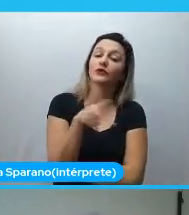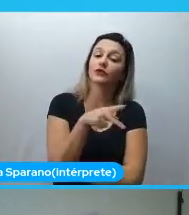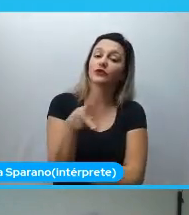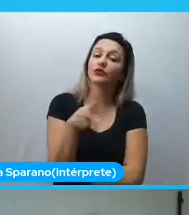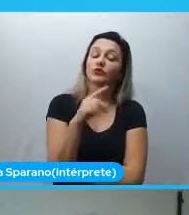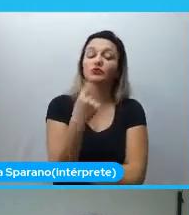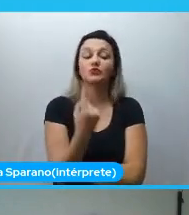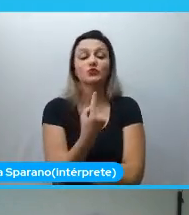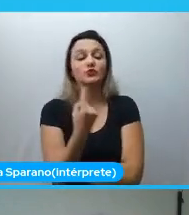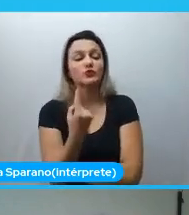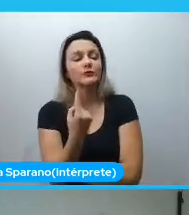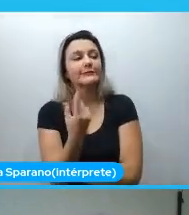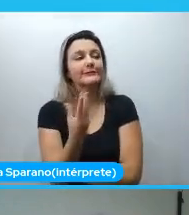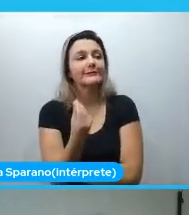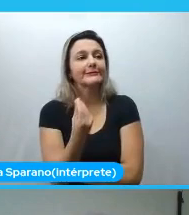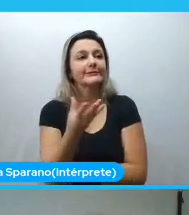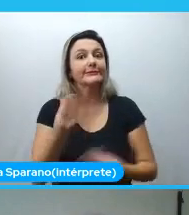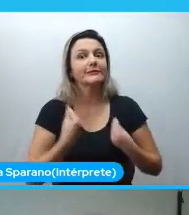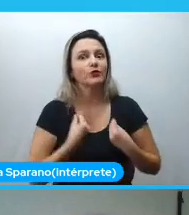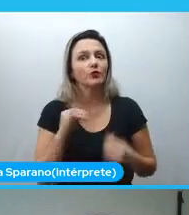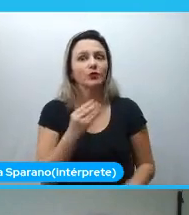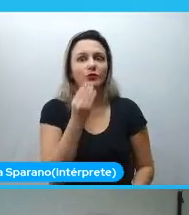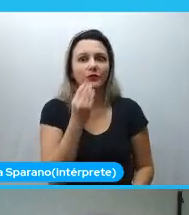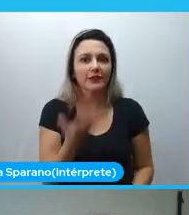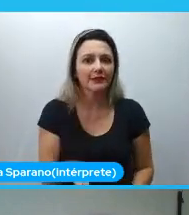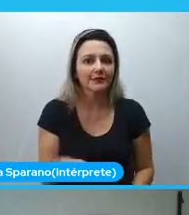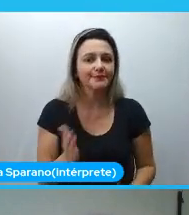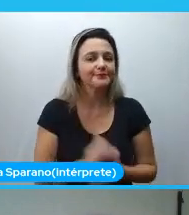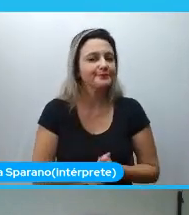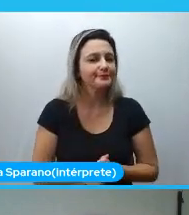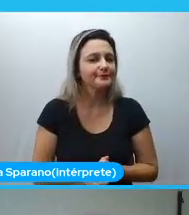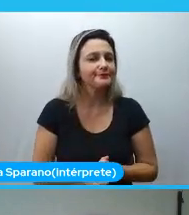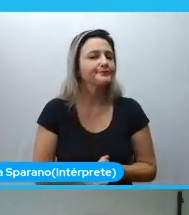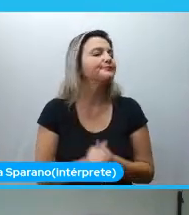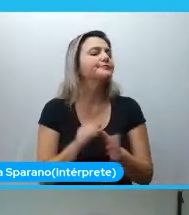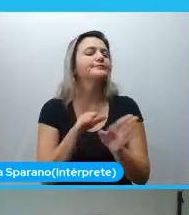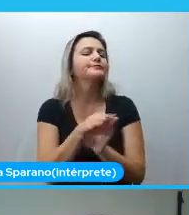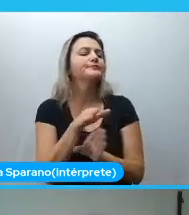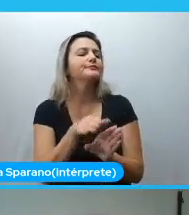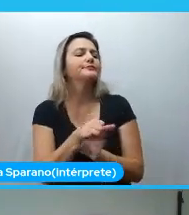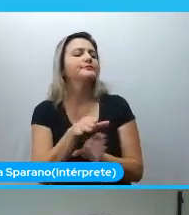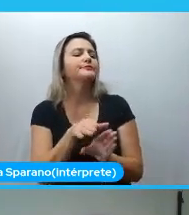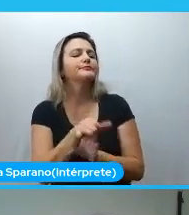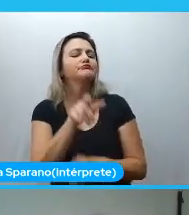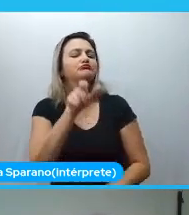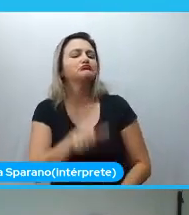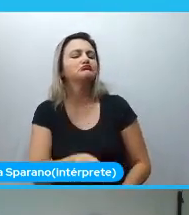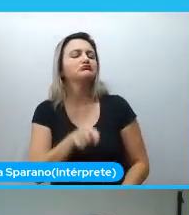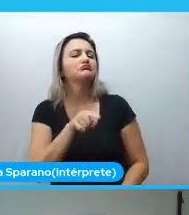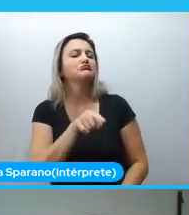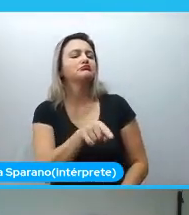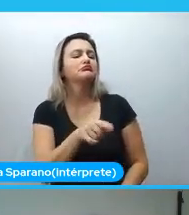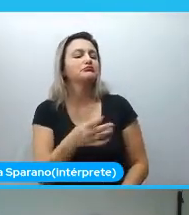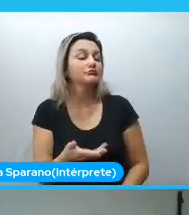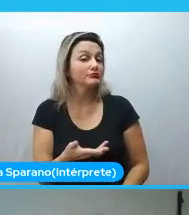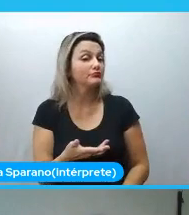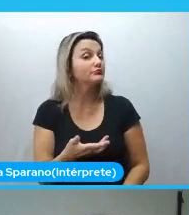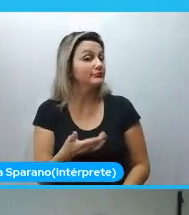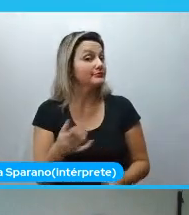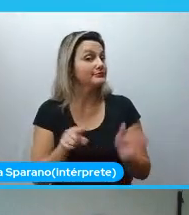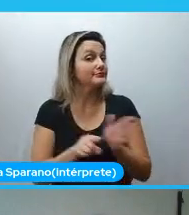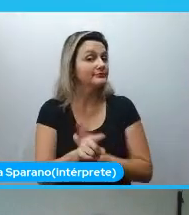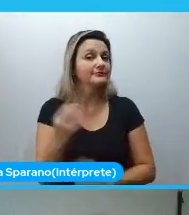sozinho e me deu alguma oportunidade? Quem que vai orientar? Isso aqui é uma pergunta muito importante, porque